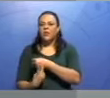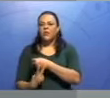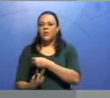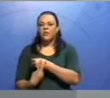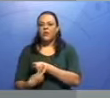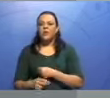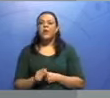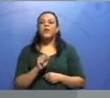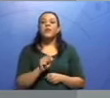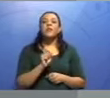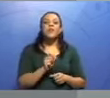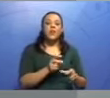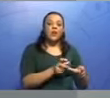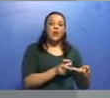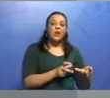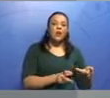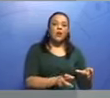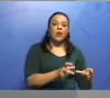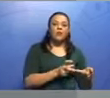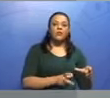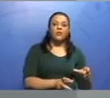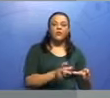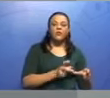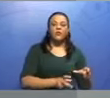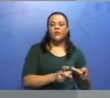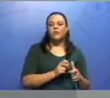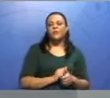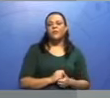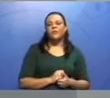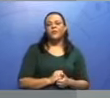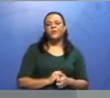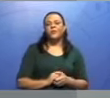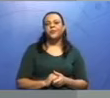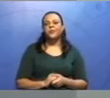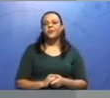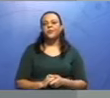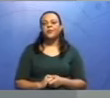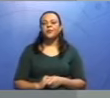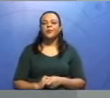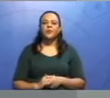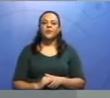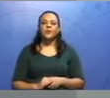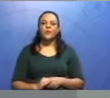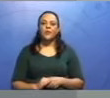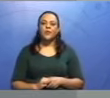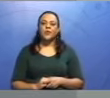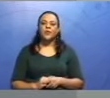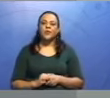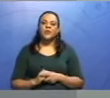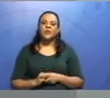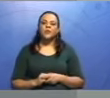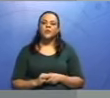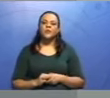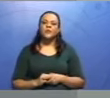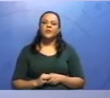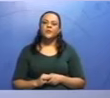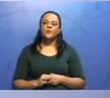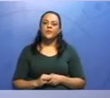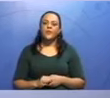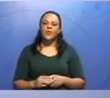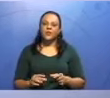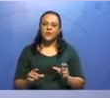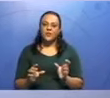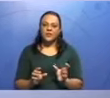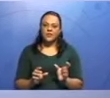adverbial, que são duas palavras que funcionam como adverbio, certo? Então, esses verbos